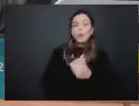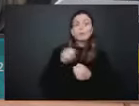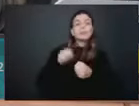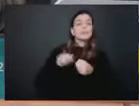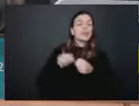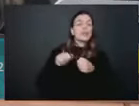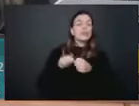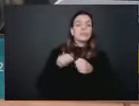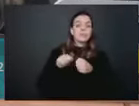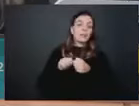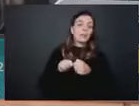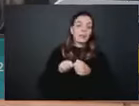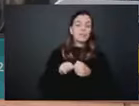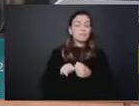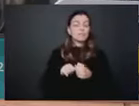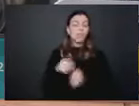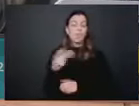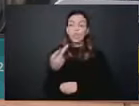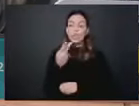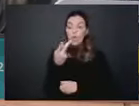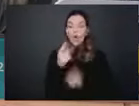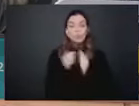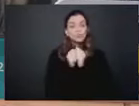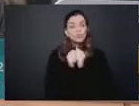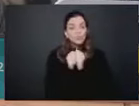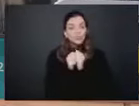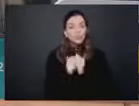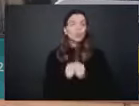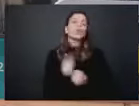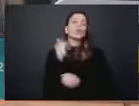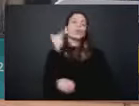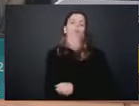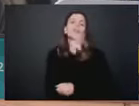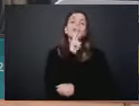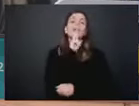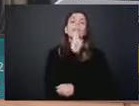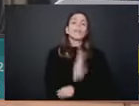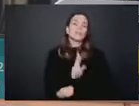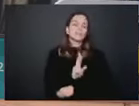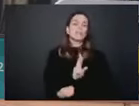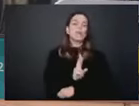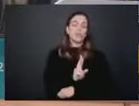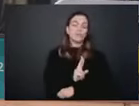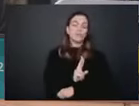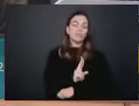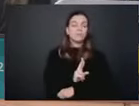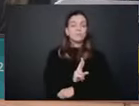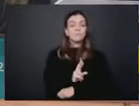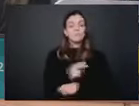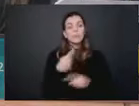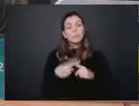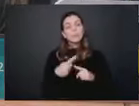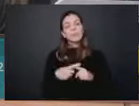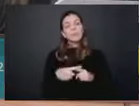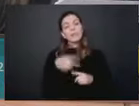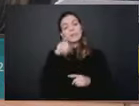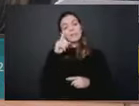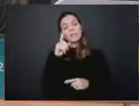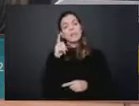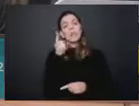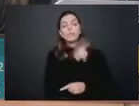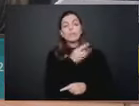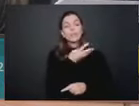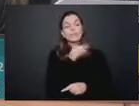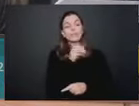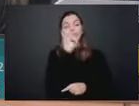resposta para uma necessidade que é premente e que se mostra vencedora, porque é um negócio que cresce 30% ao ano. No momento que o